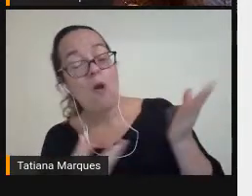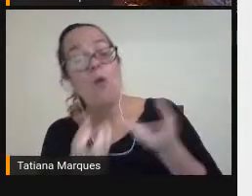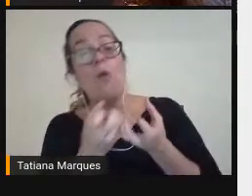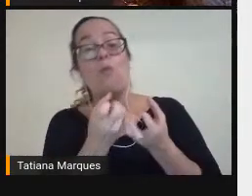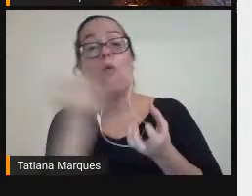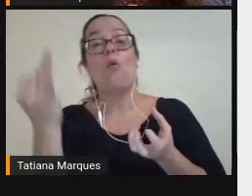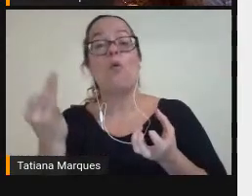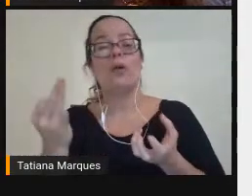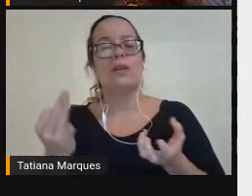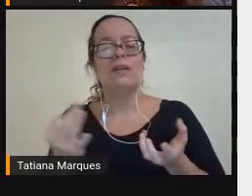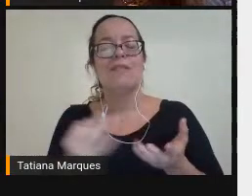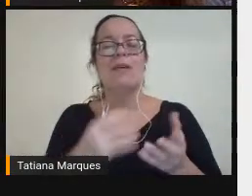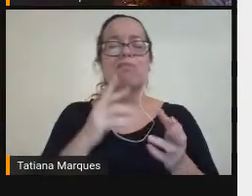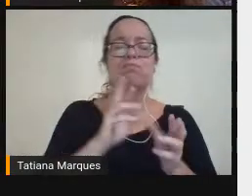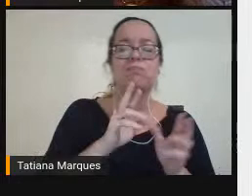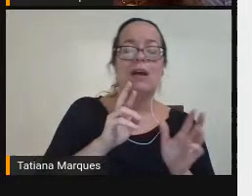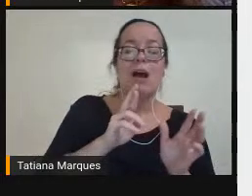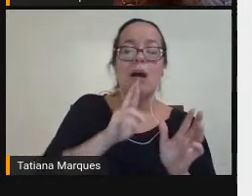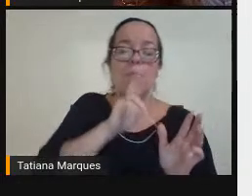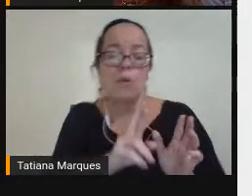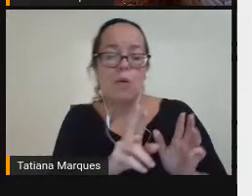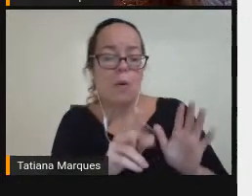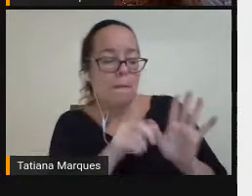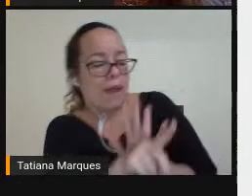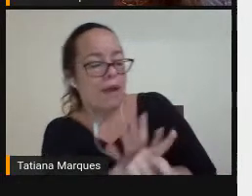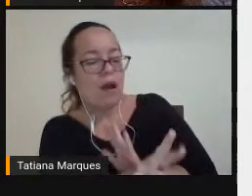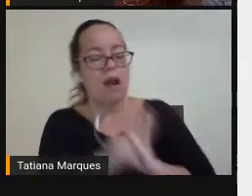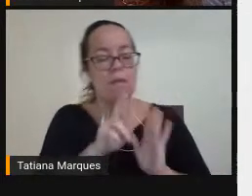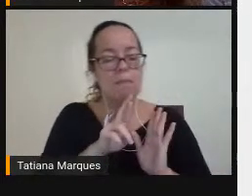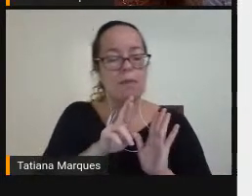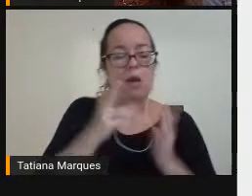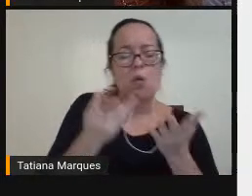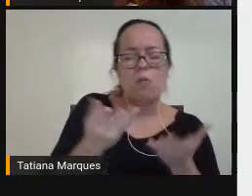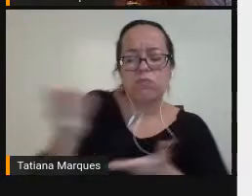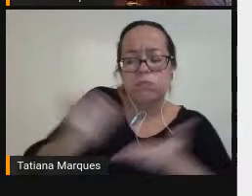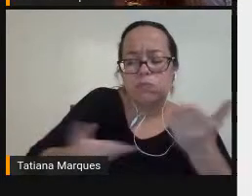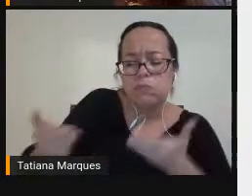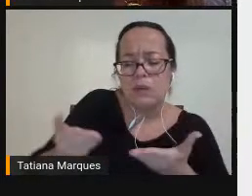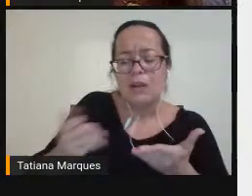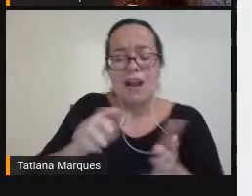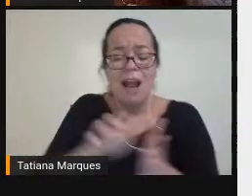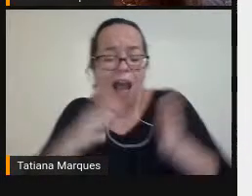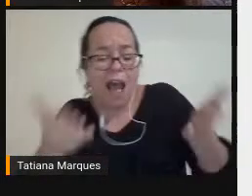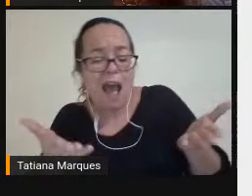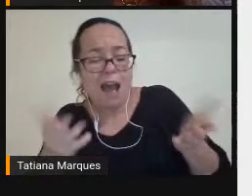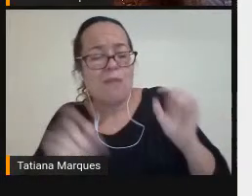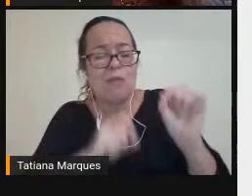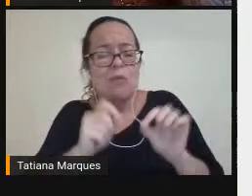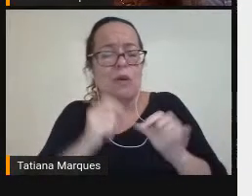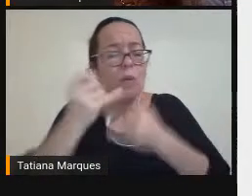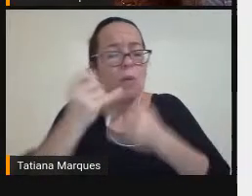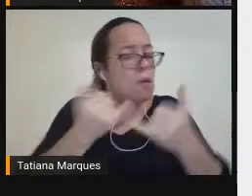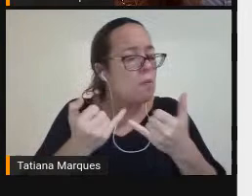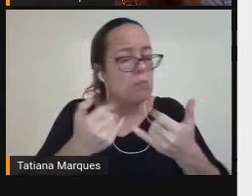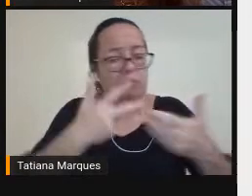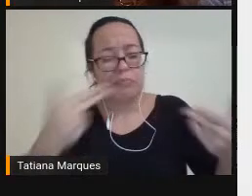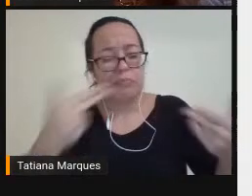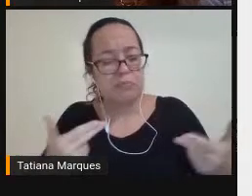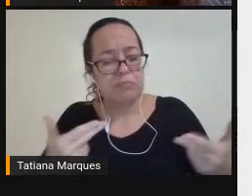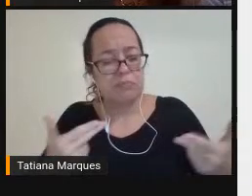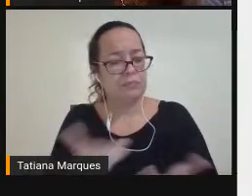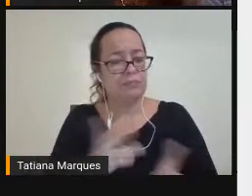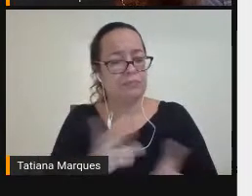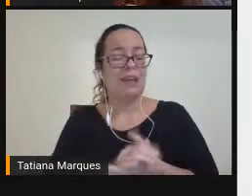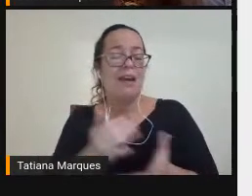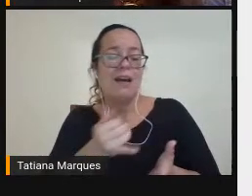Questionário Fazer um quiz Combinação Pares correspondentes Abra a caixa Tem um muito bacana Aqui Esse aqui Encontra a combinação